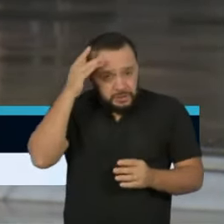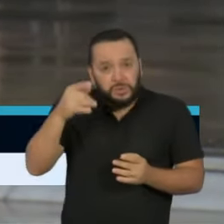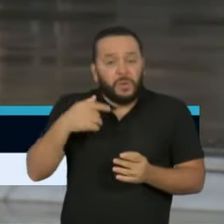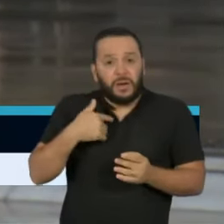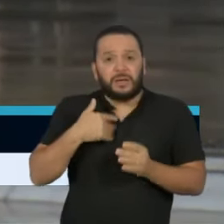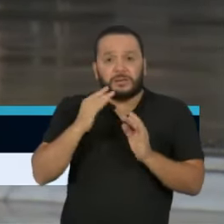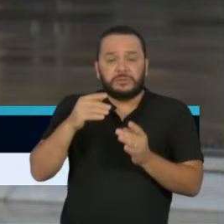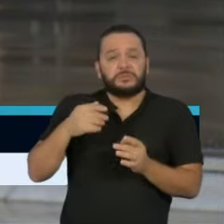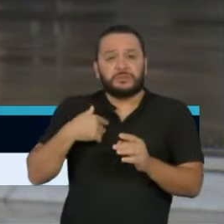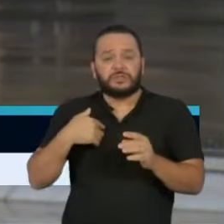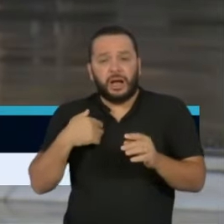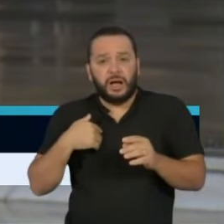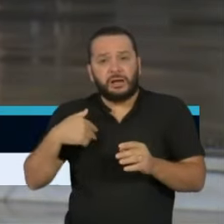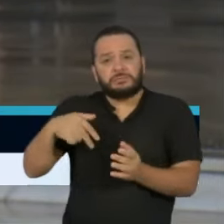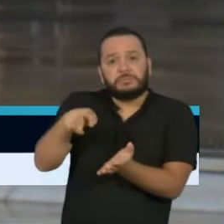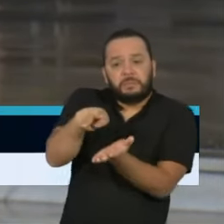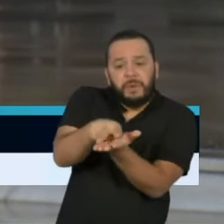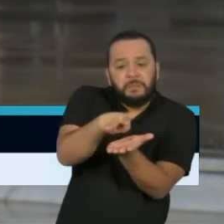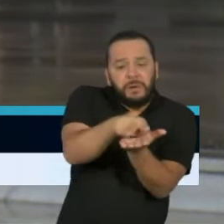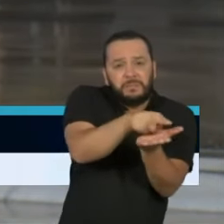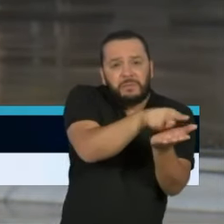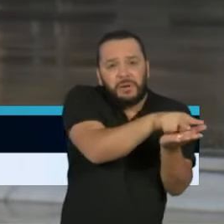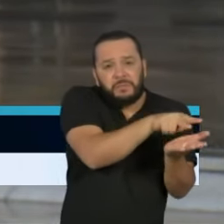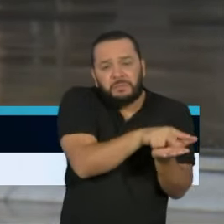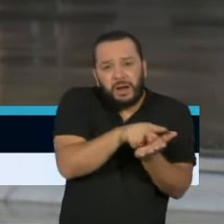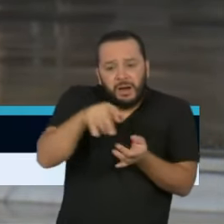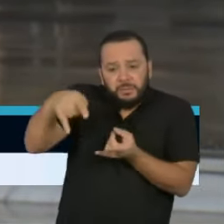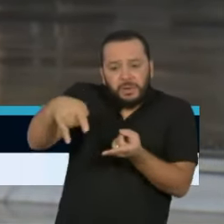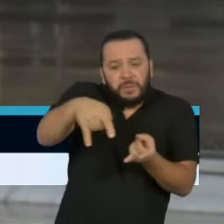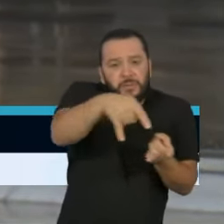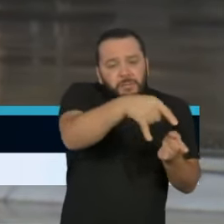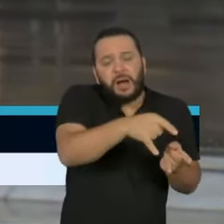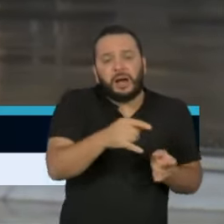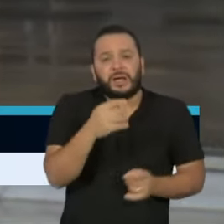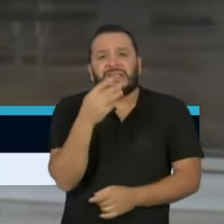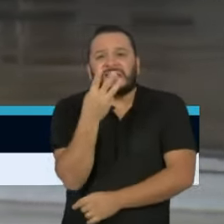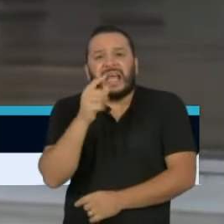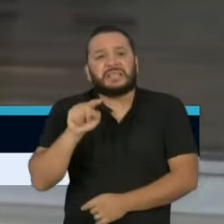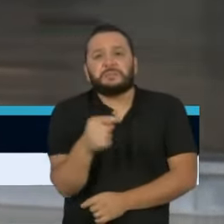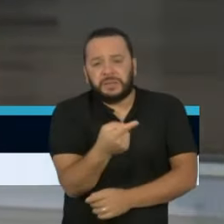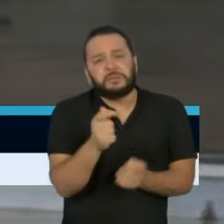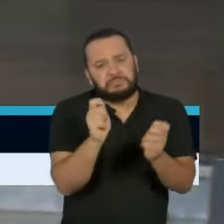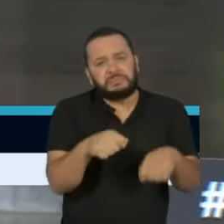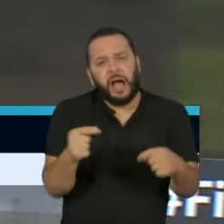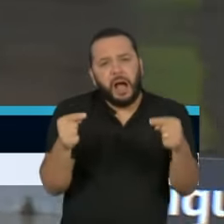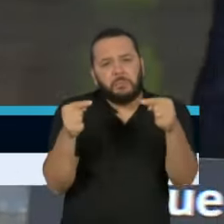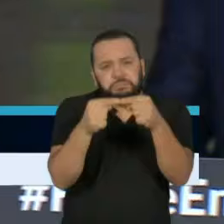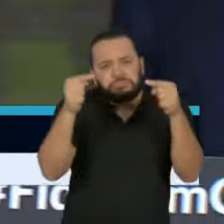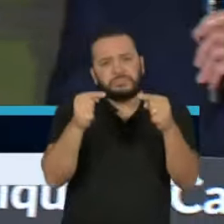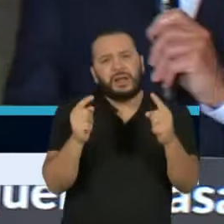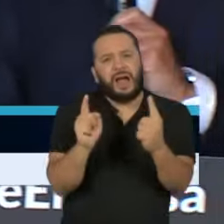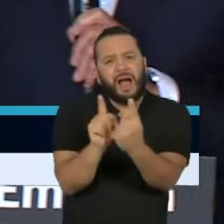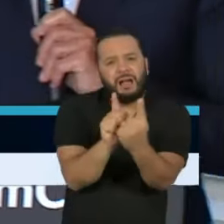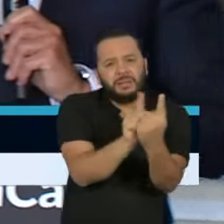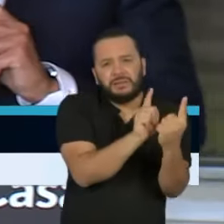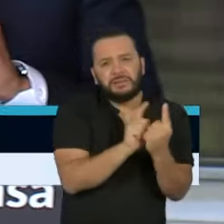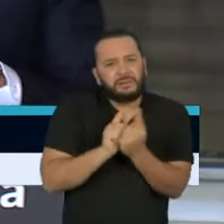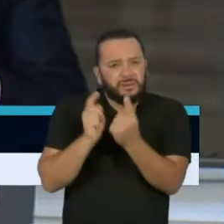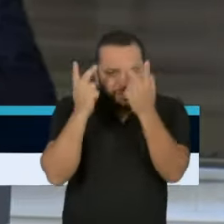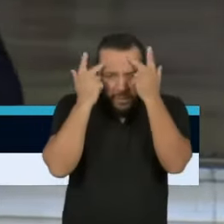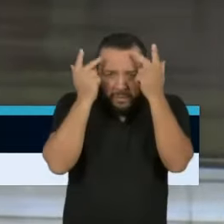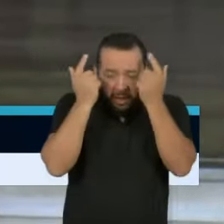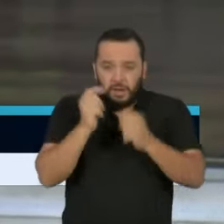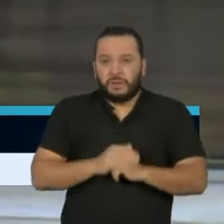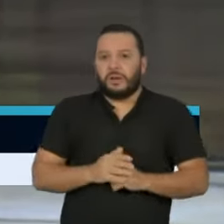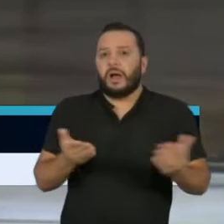mil leitos dariam conta do que nós vamos ter de casos aqui no município. Obrigado, Bruno. A outra parte da pergunta é da Marcela